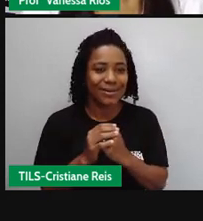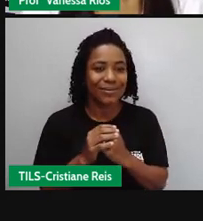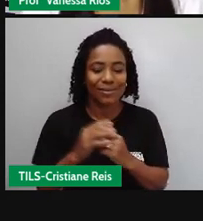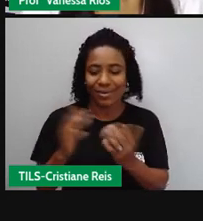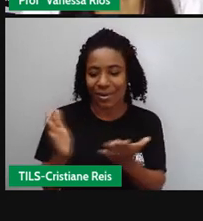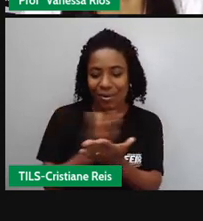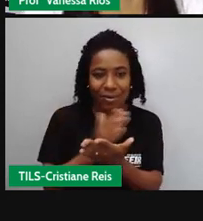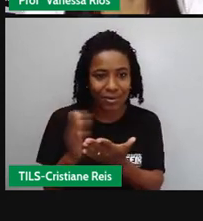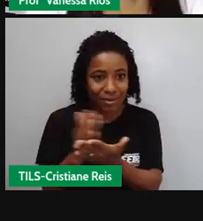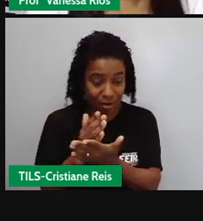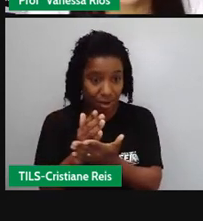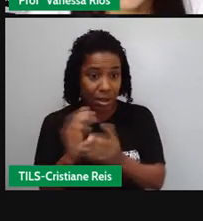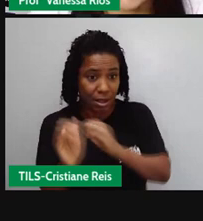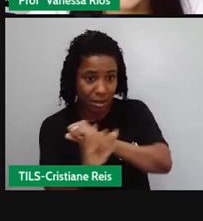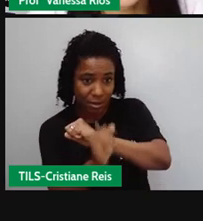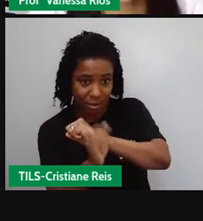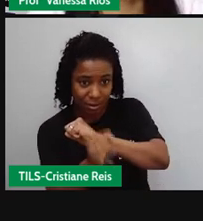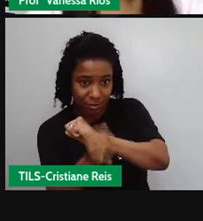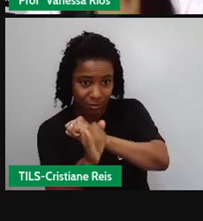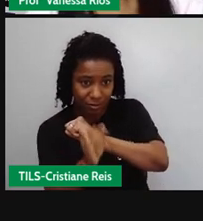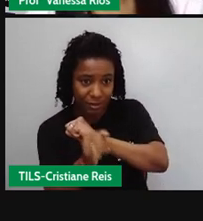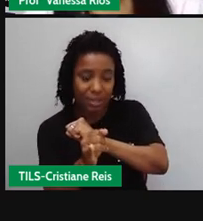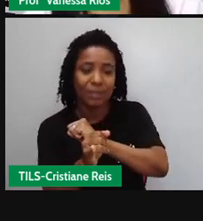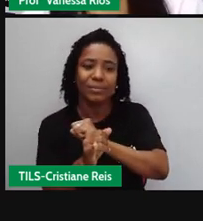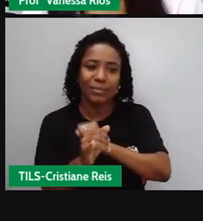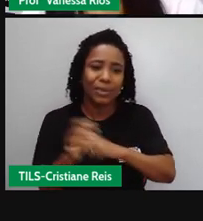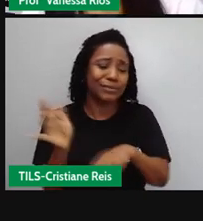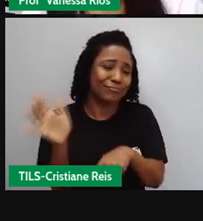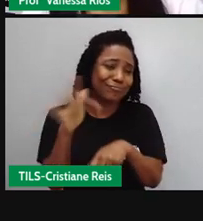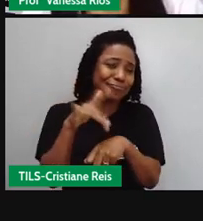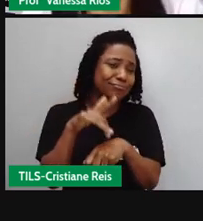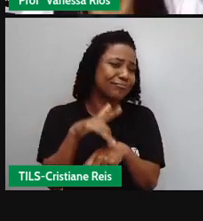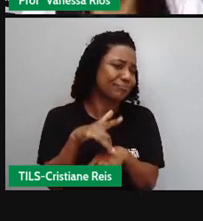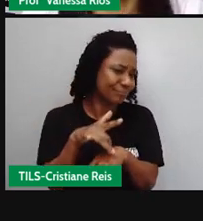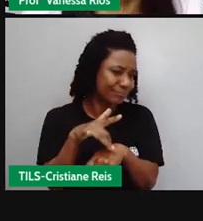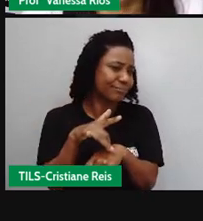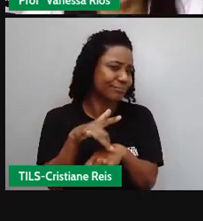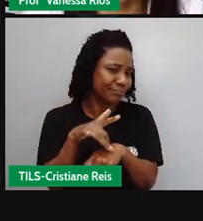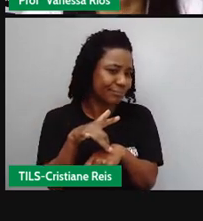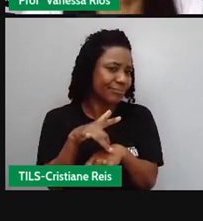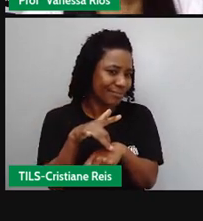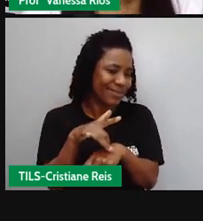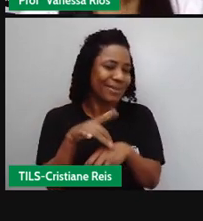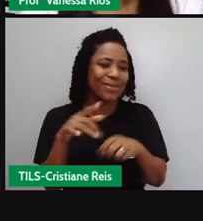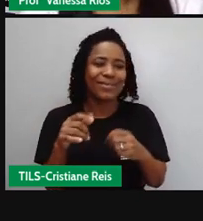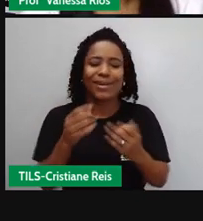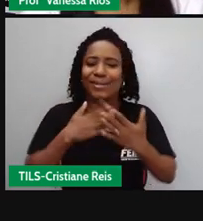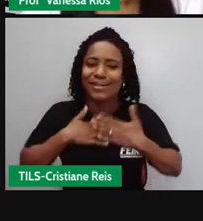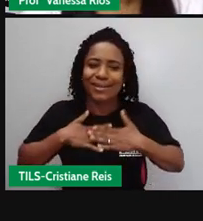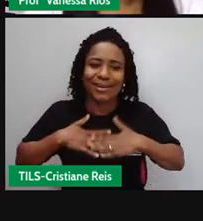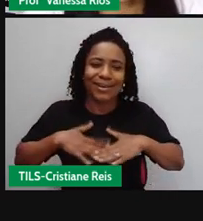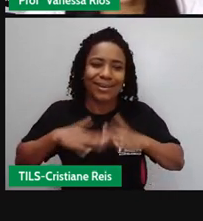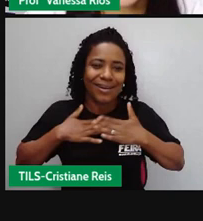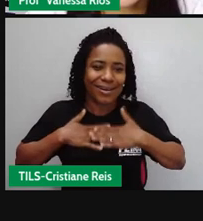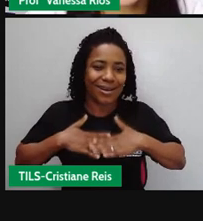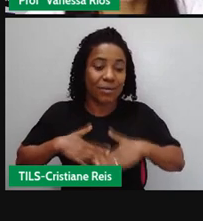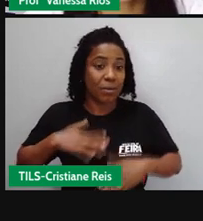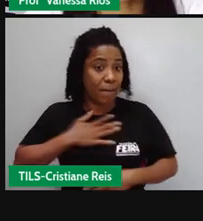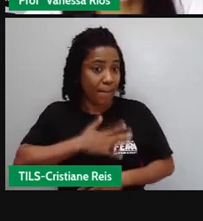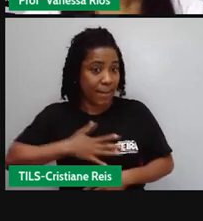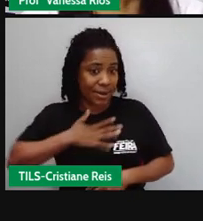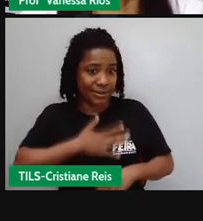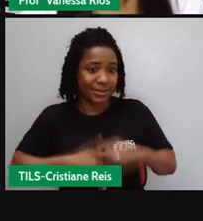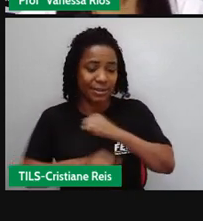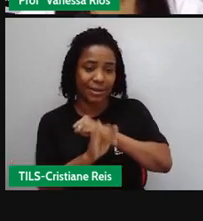reflexiva de uma forma mais leve, né, de uma forma mais tranquila e também prazerosa, né. A crônica também tem essa